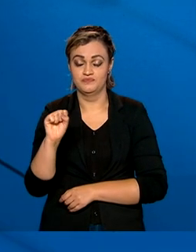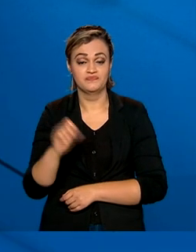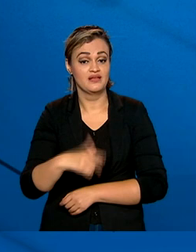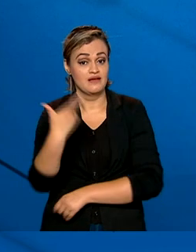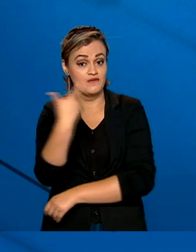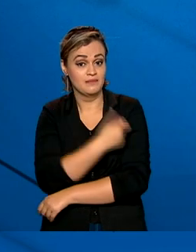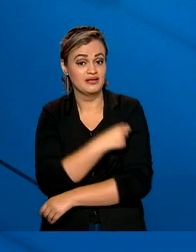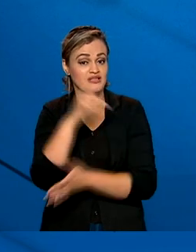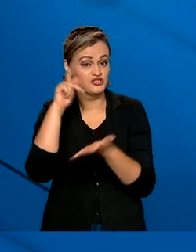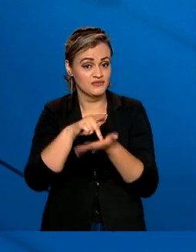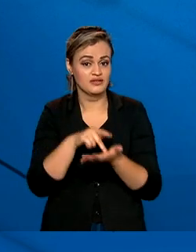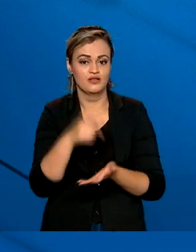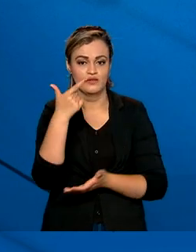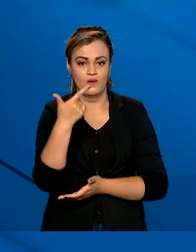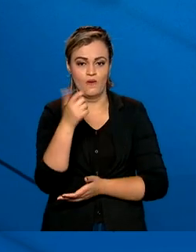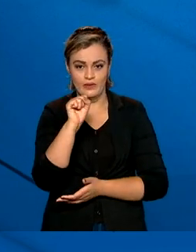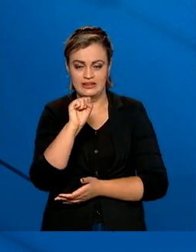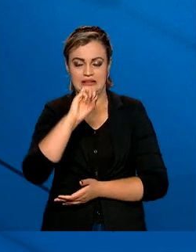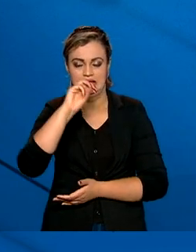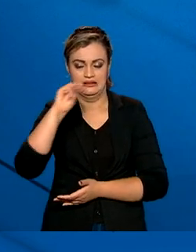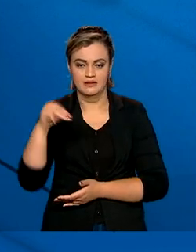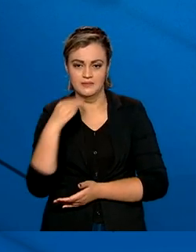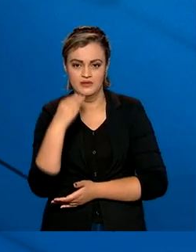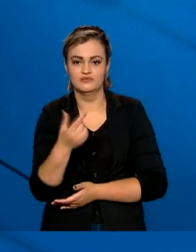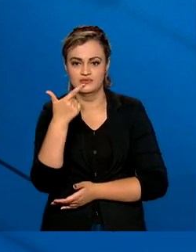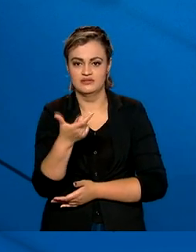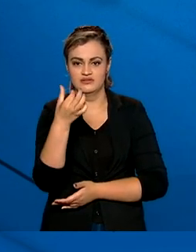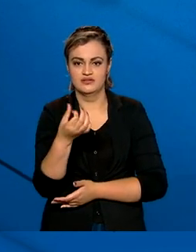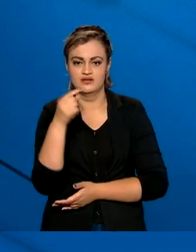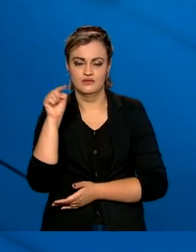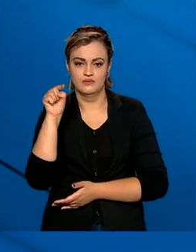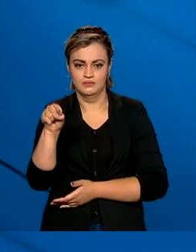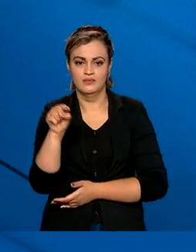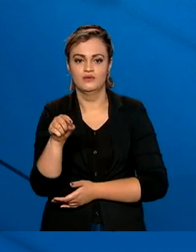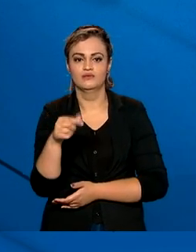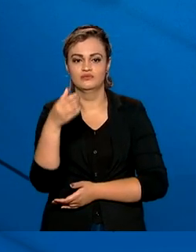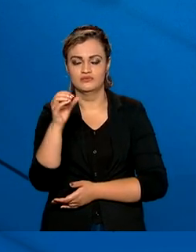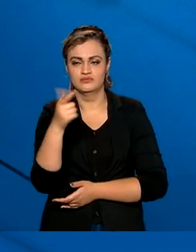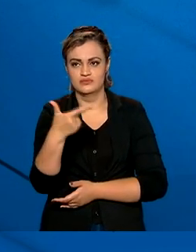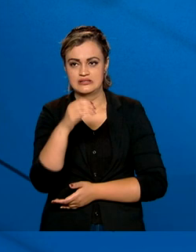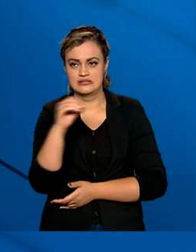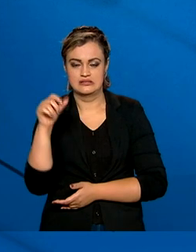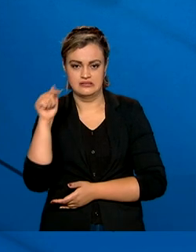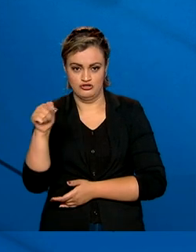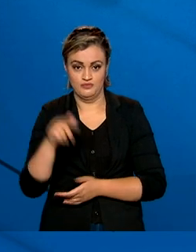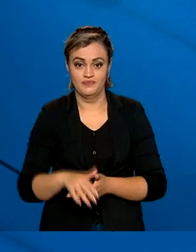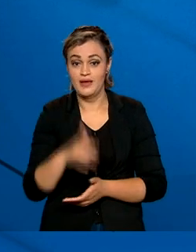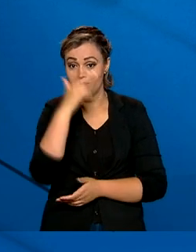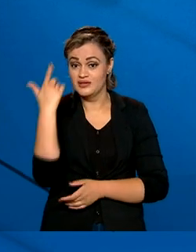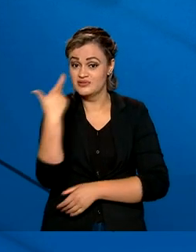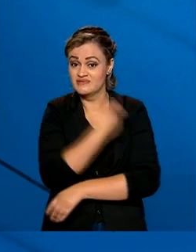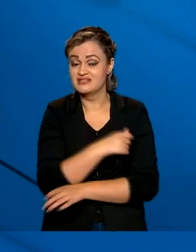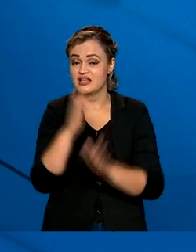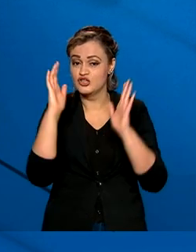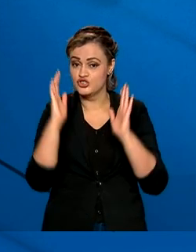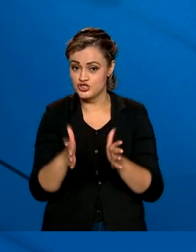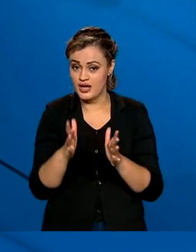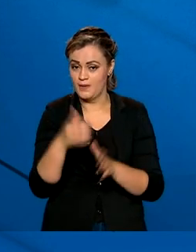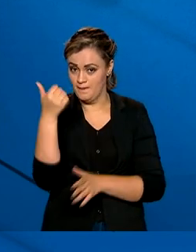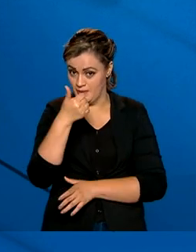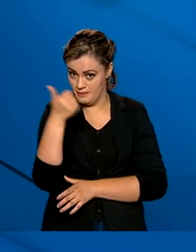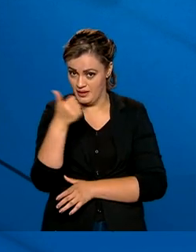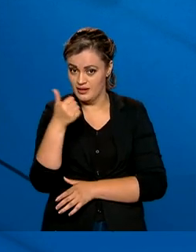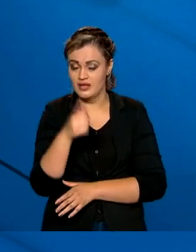aplicadas 80 milhões, 268 mil, 207 doses. As pessoas vacinadas com a